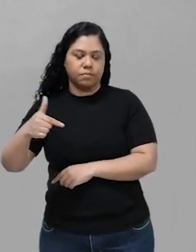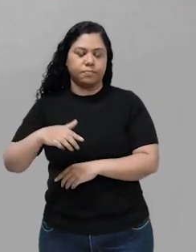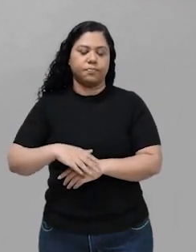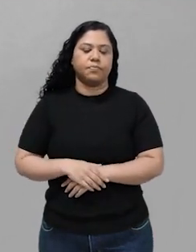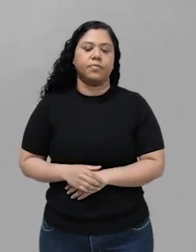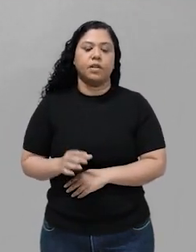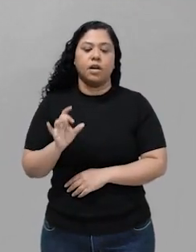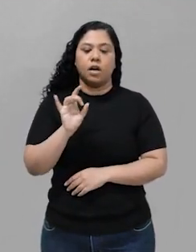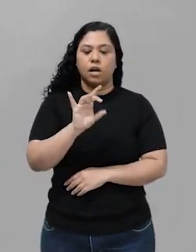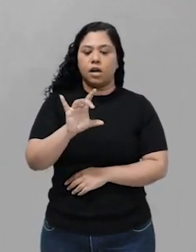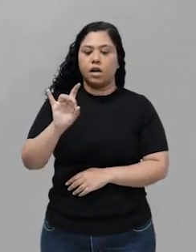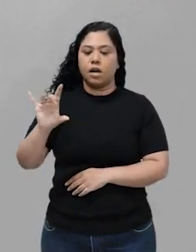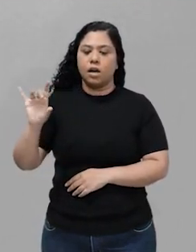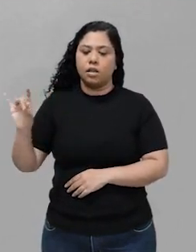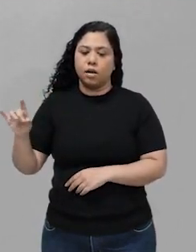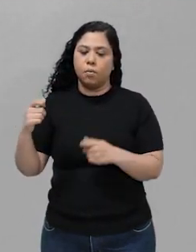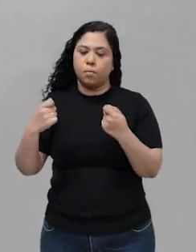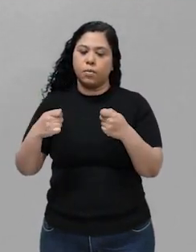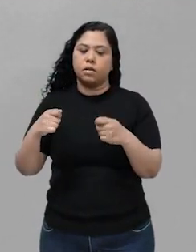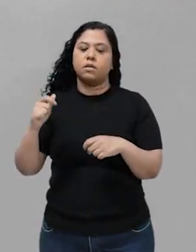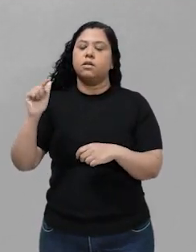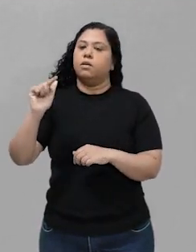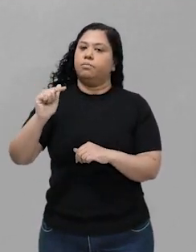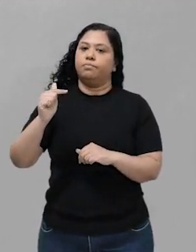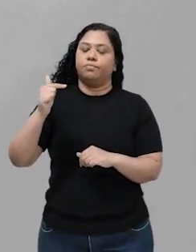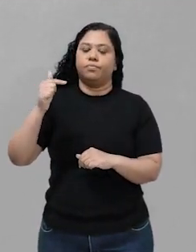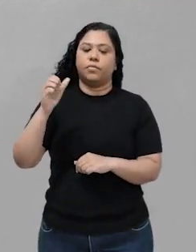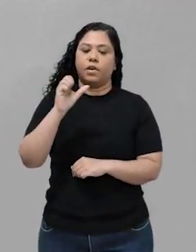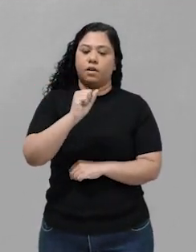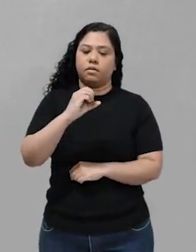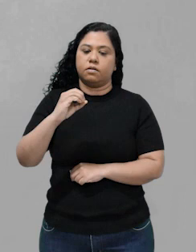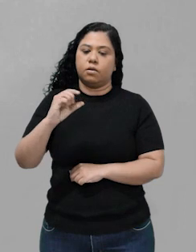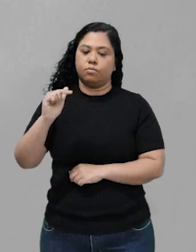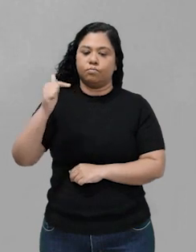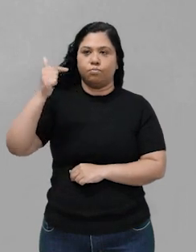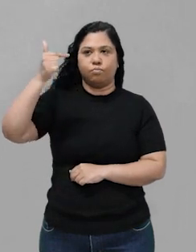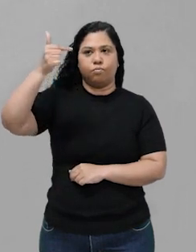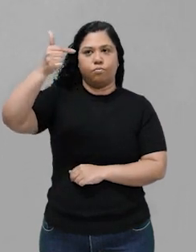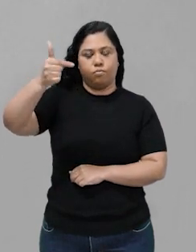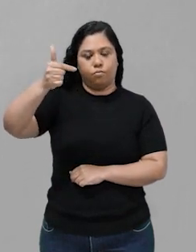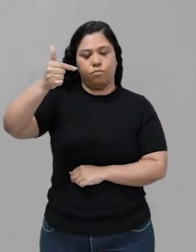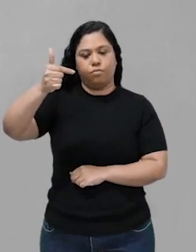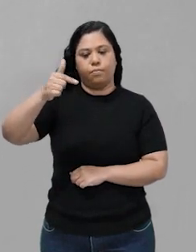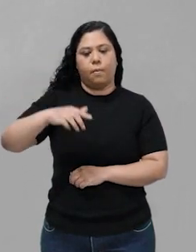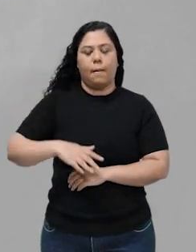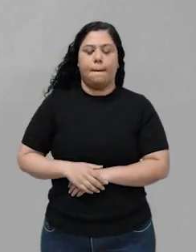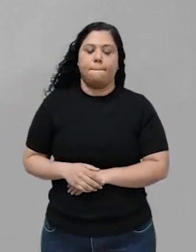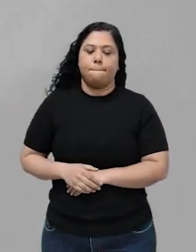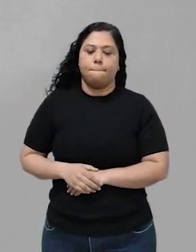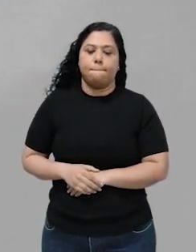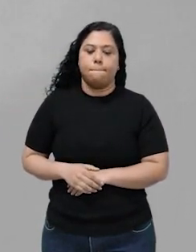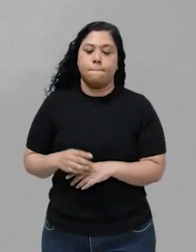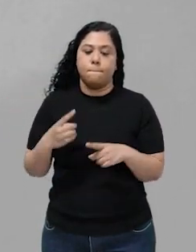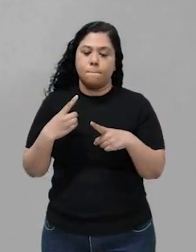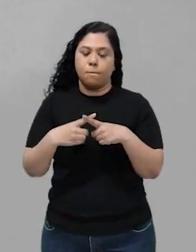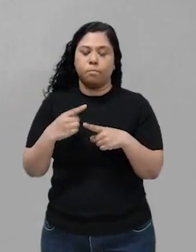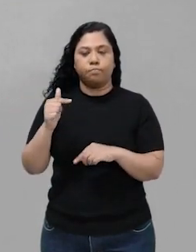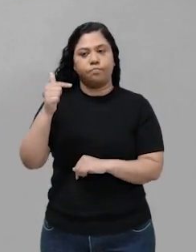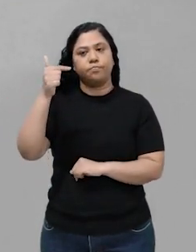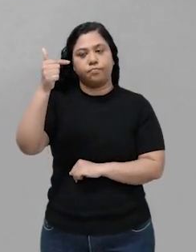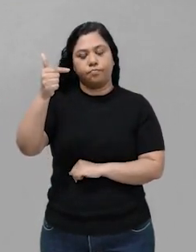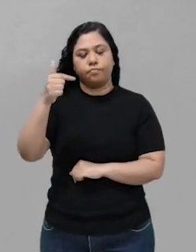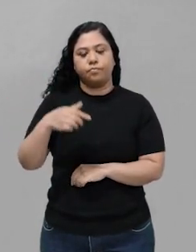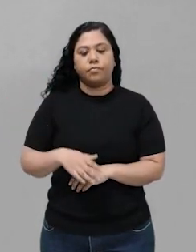Lembrando que cada um elevado ao seu respectivo expoente. No caso do SO2, ele vai ficar elevado ao quadrado, porque o expoente é 2.